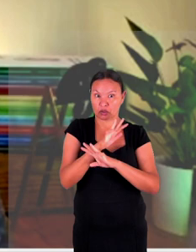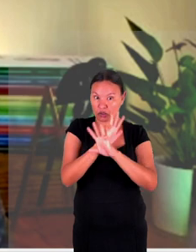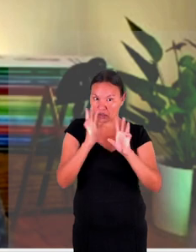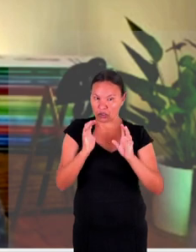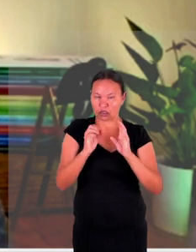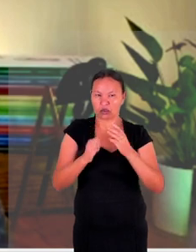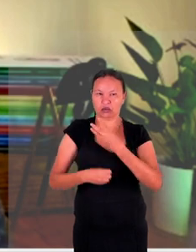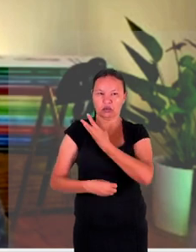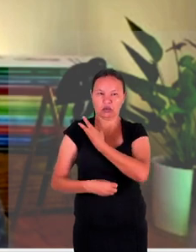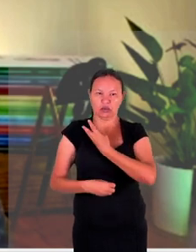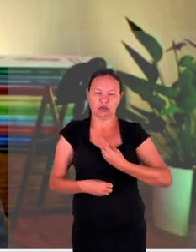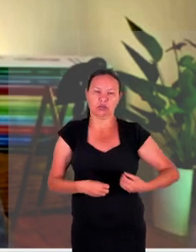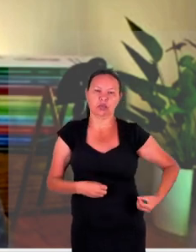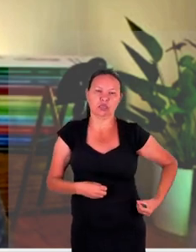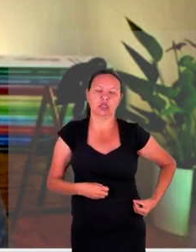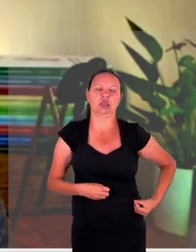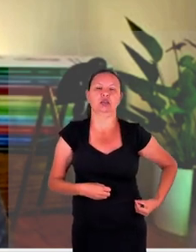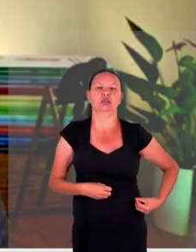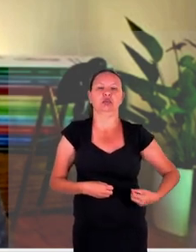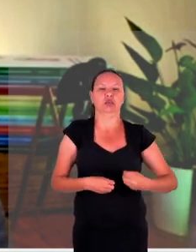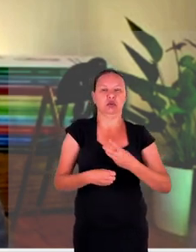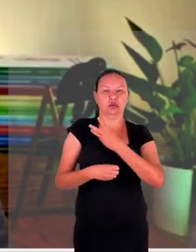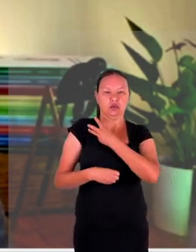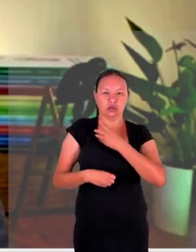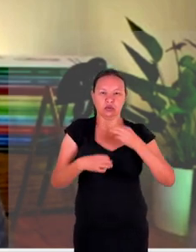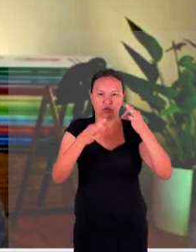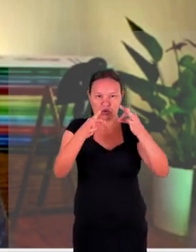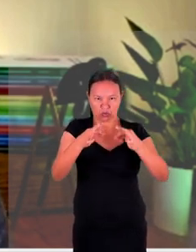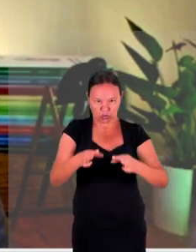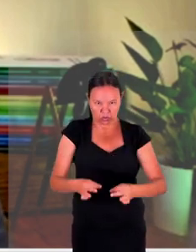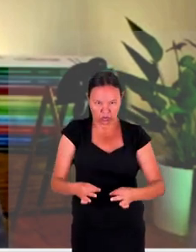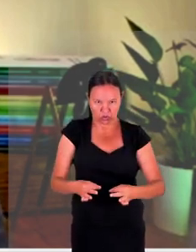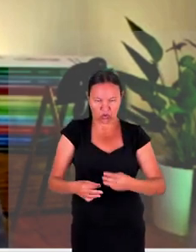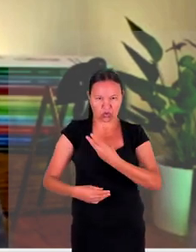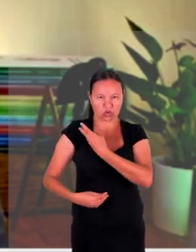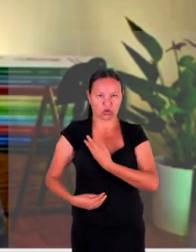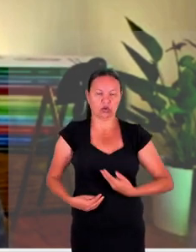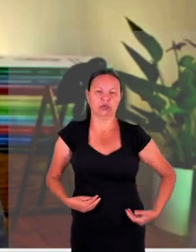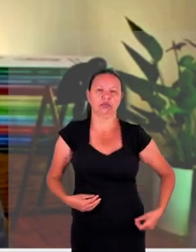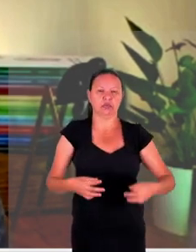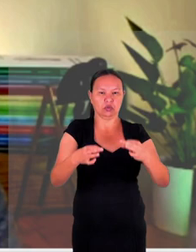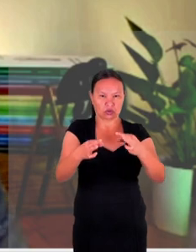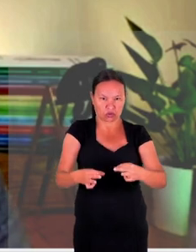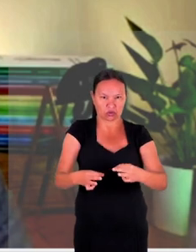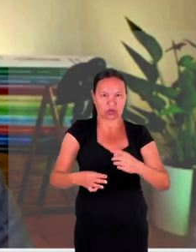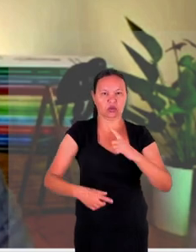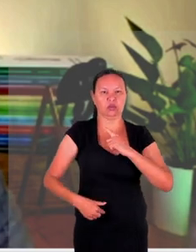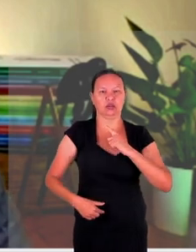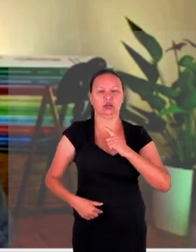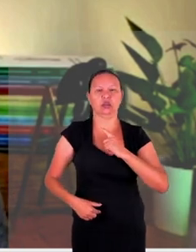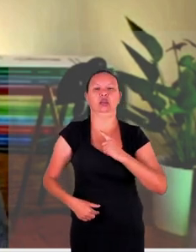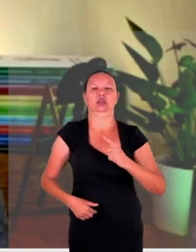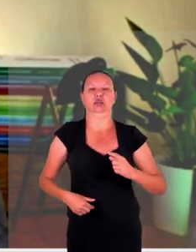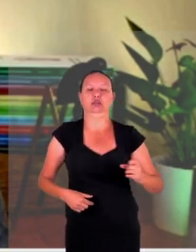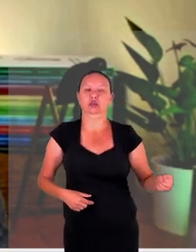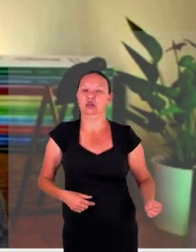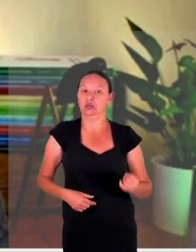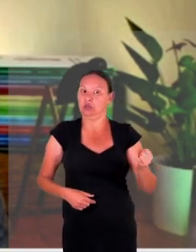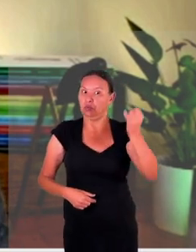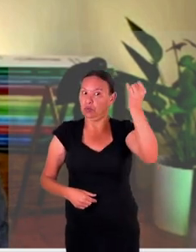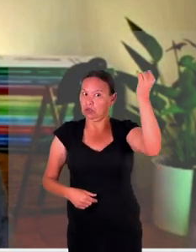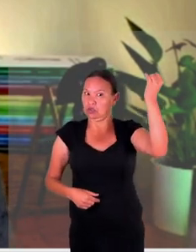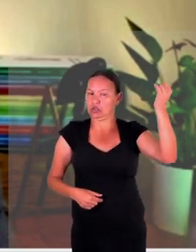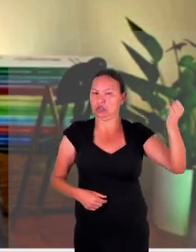o Ministério das Relações Exteriores o Ministério da Justiça a Defensoria Pública o Ministério Público tem o seu papel muito